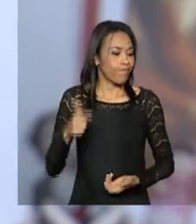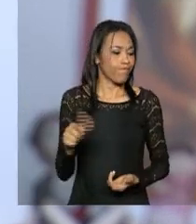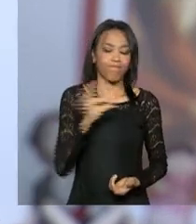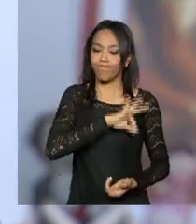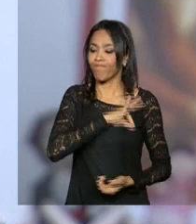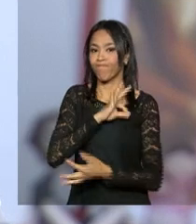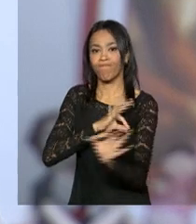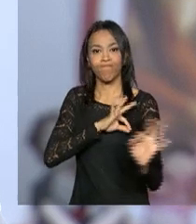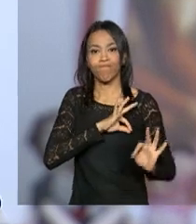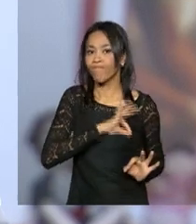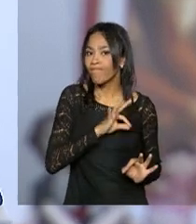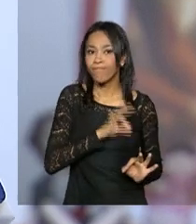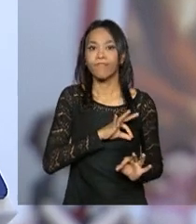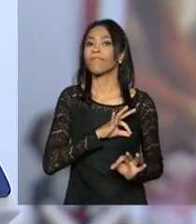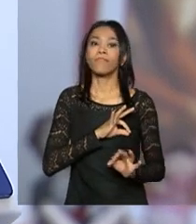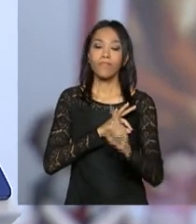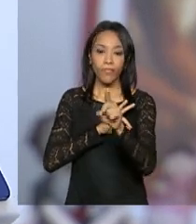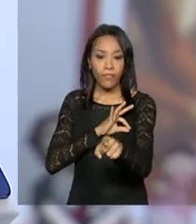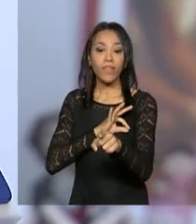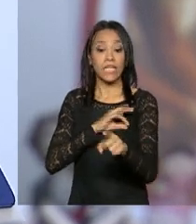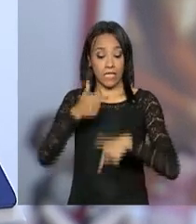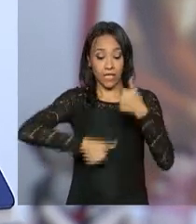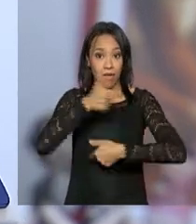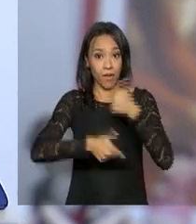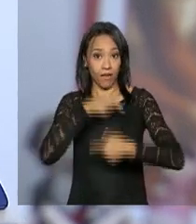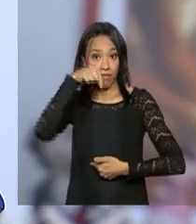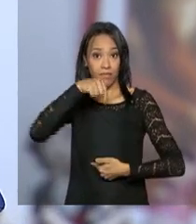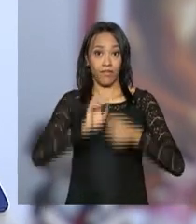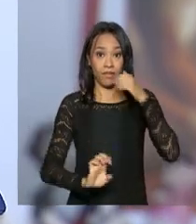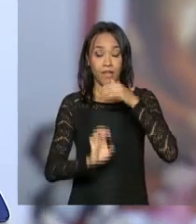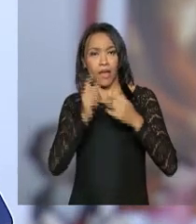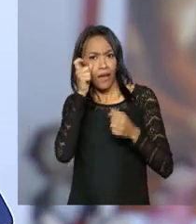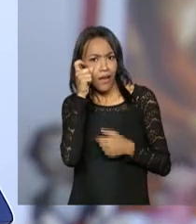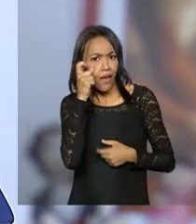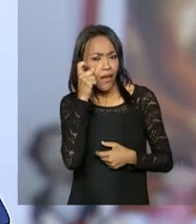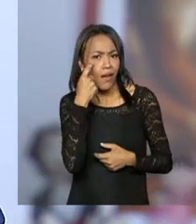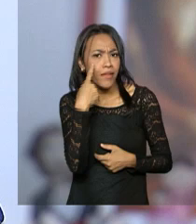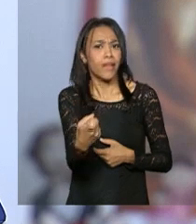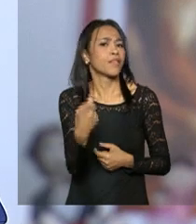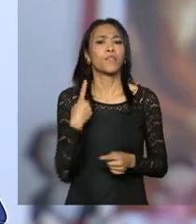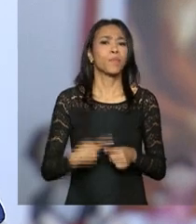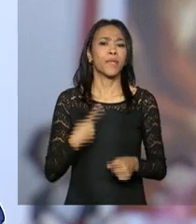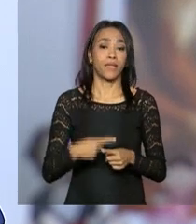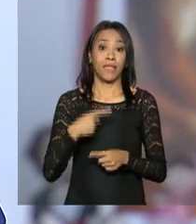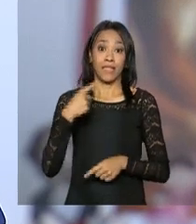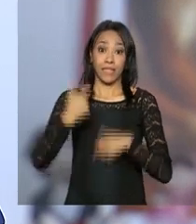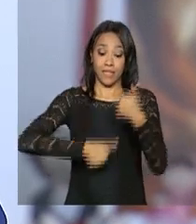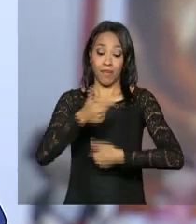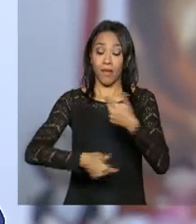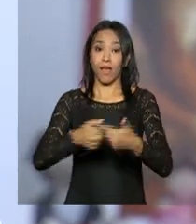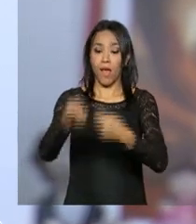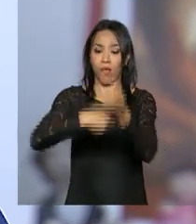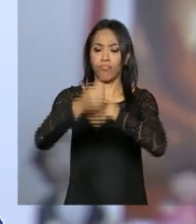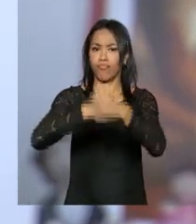para estar se sustentando. E esse trabalho foi bastante interessante porque, além de trabalhar em empreendedorismo,